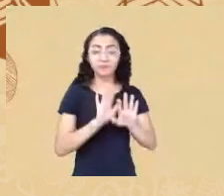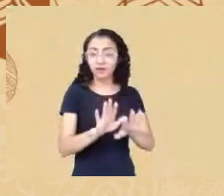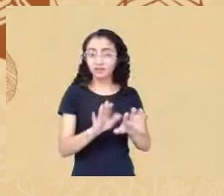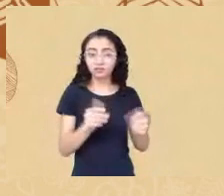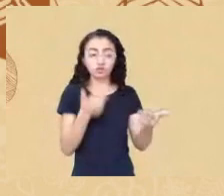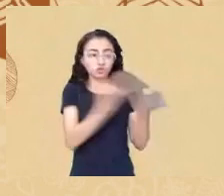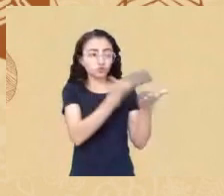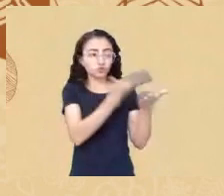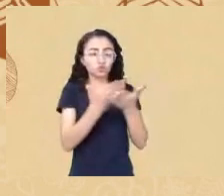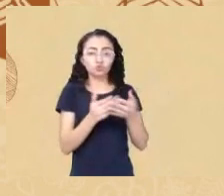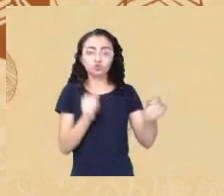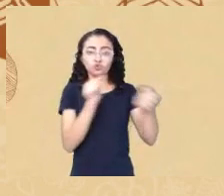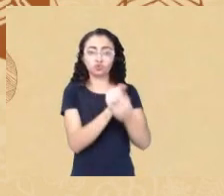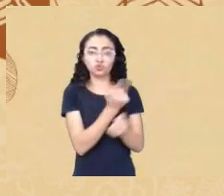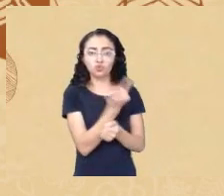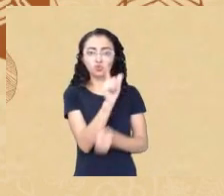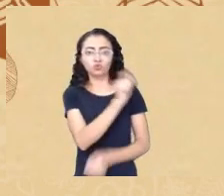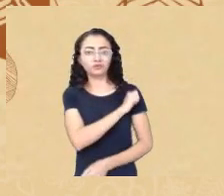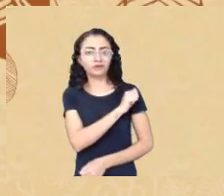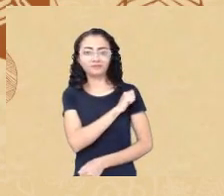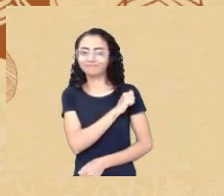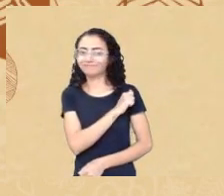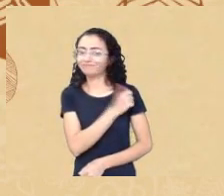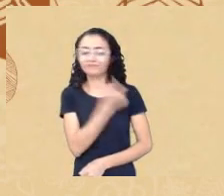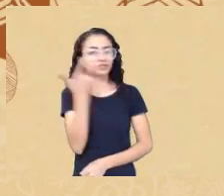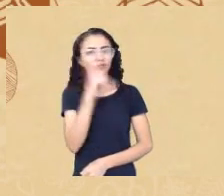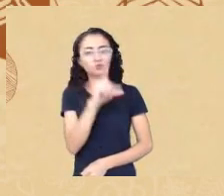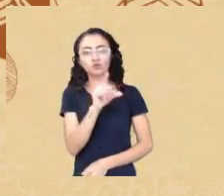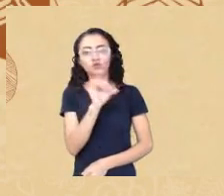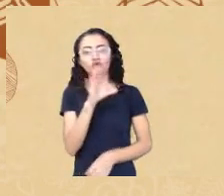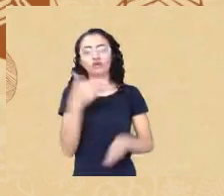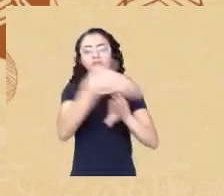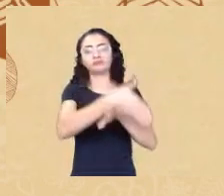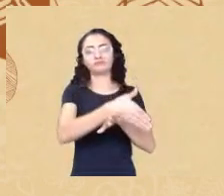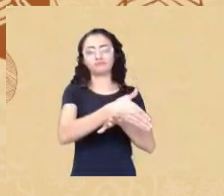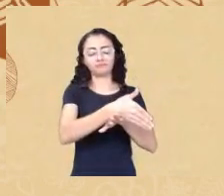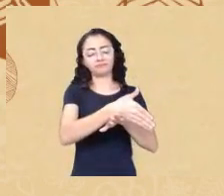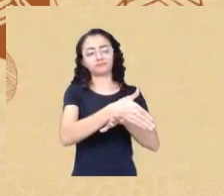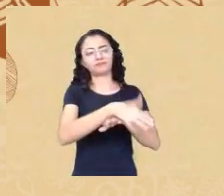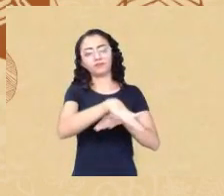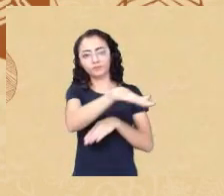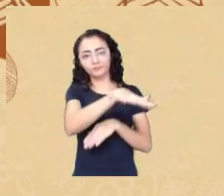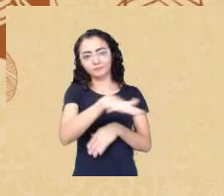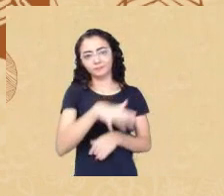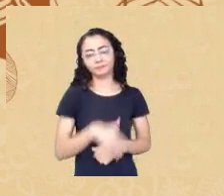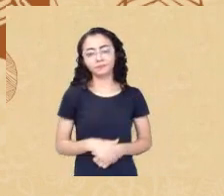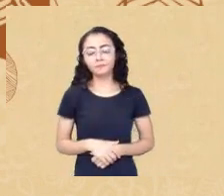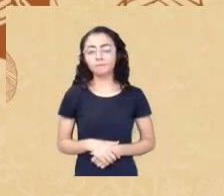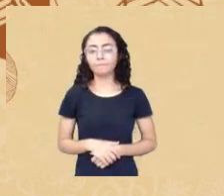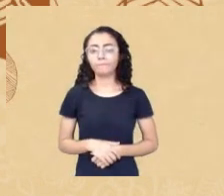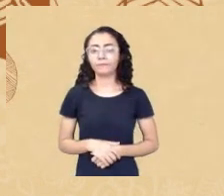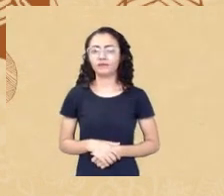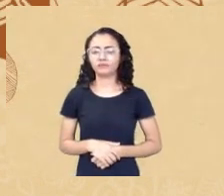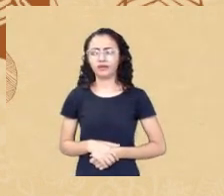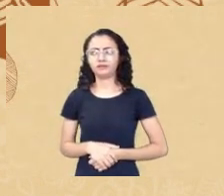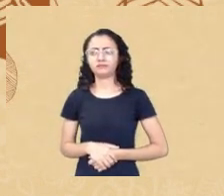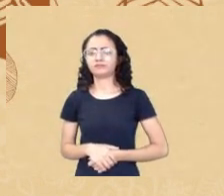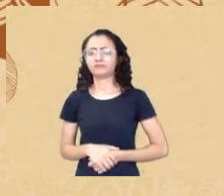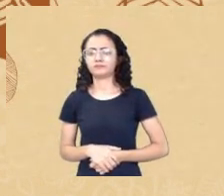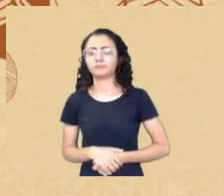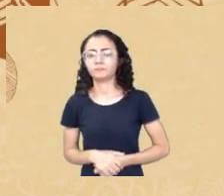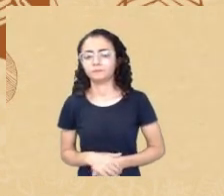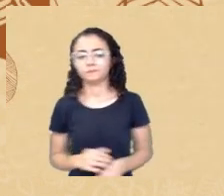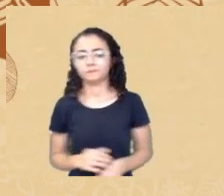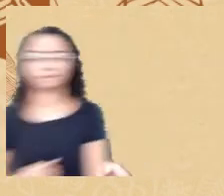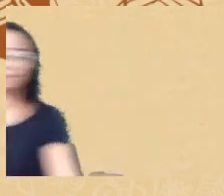certo há 73 anos este homem que vocês veem aqui do lado direito George McLaurin conseguiu o direito pela lei